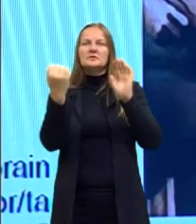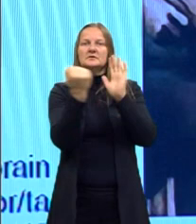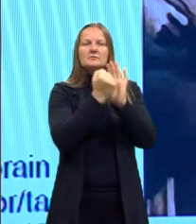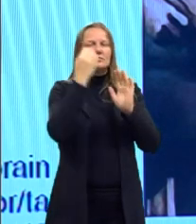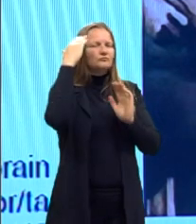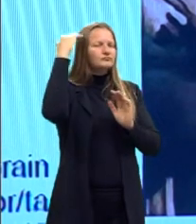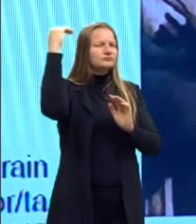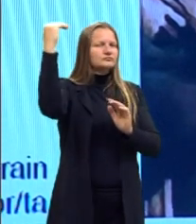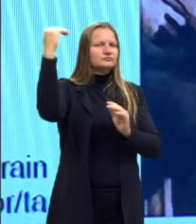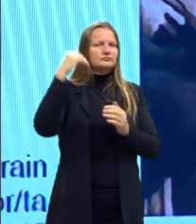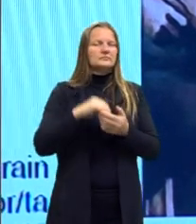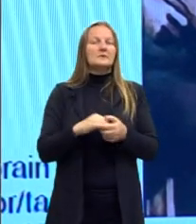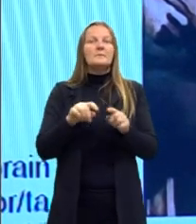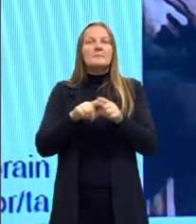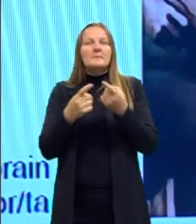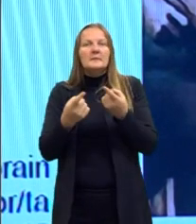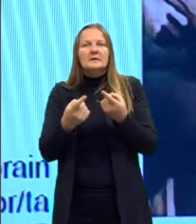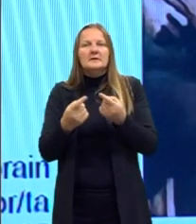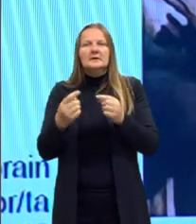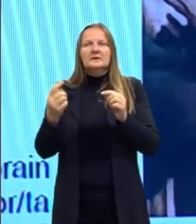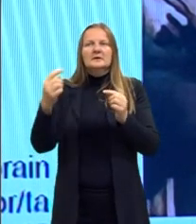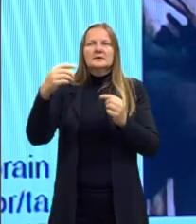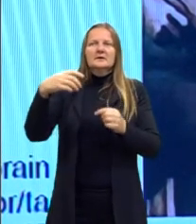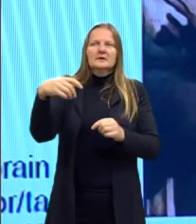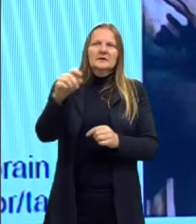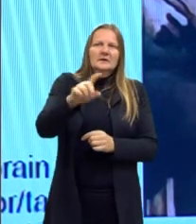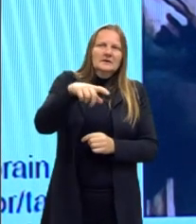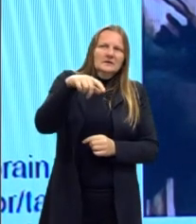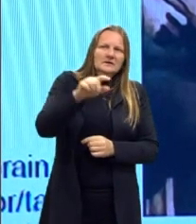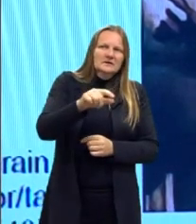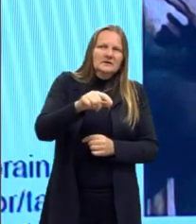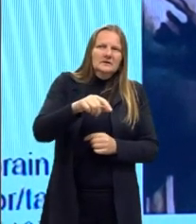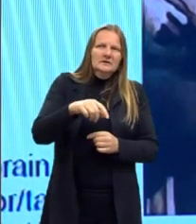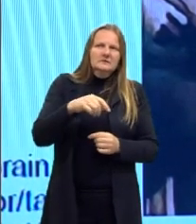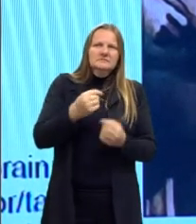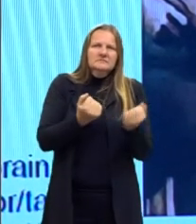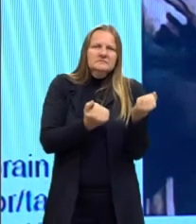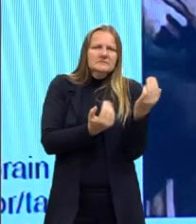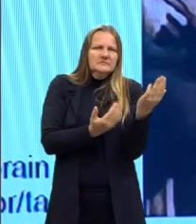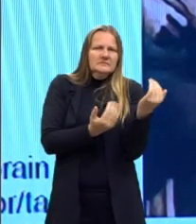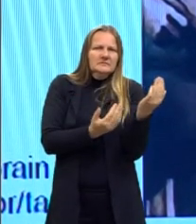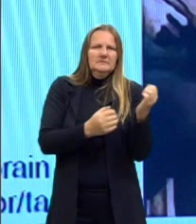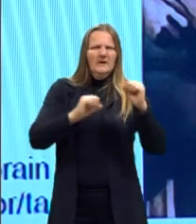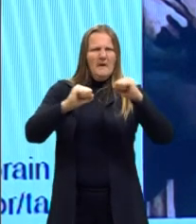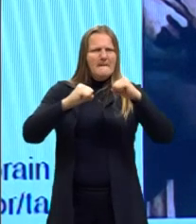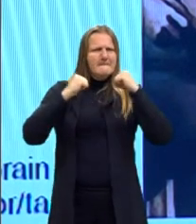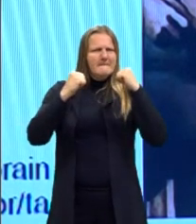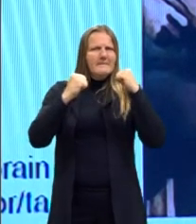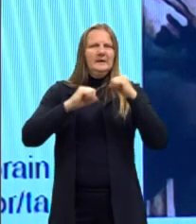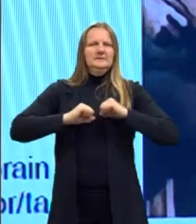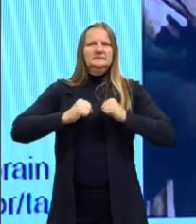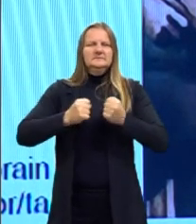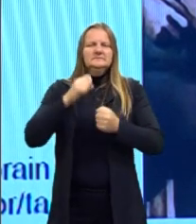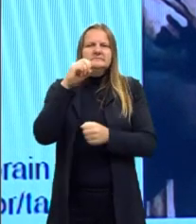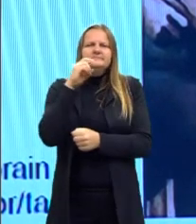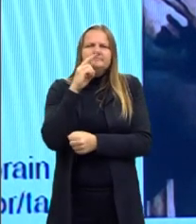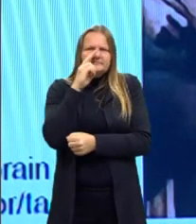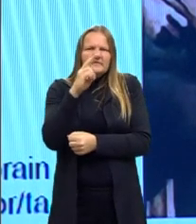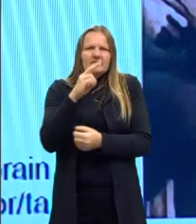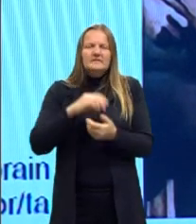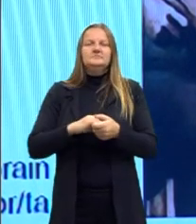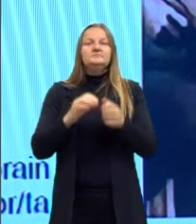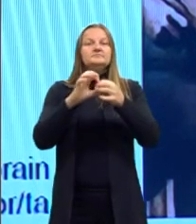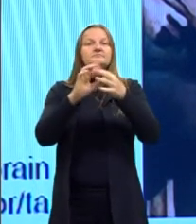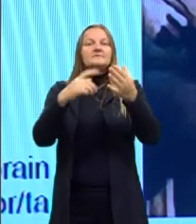sabedoria, mas envergando a forma física jovem e vigorosa. O artista toma por base os relatos